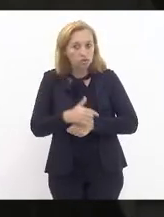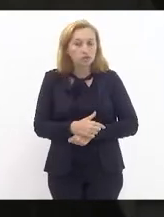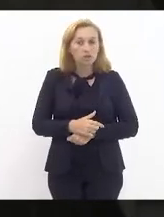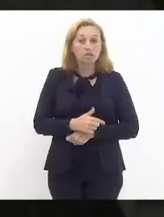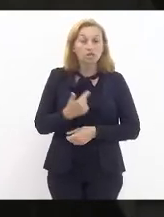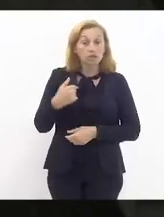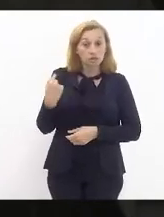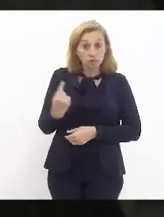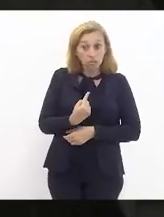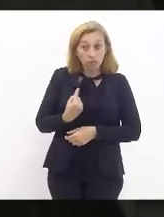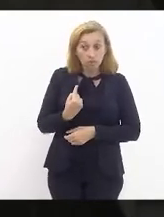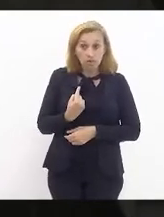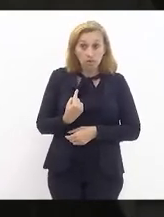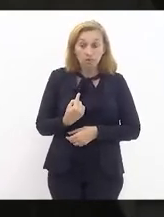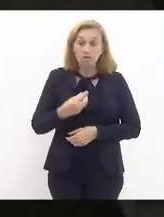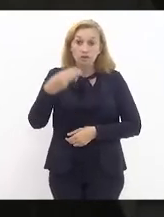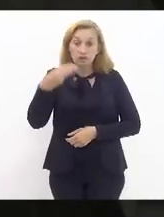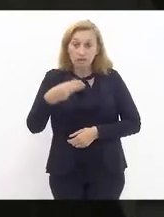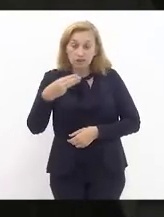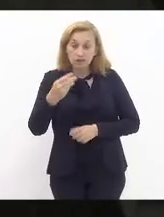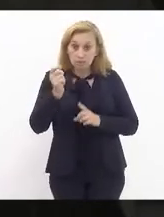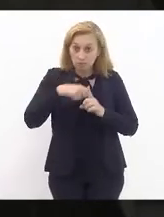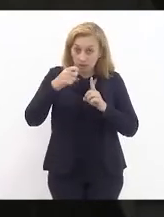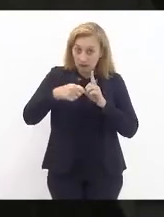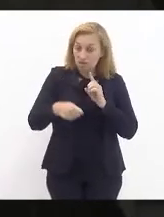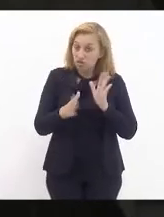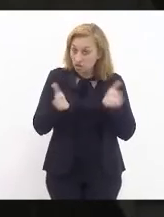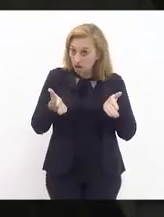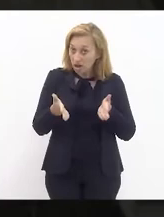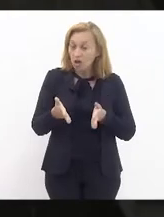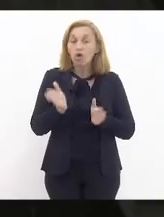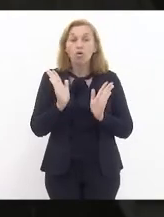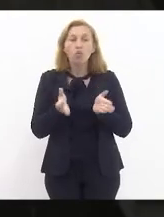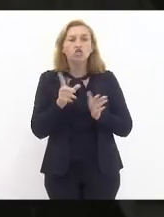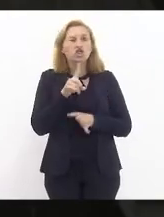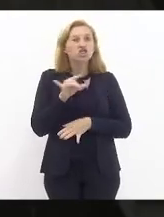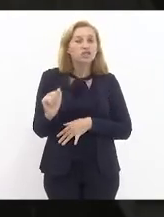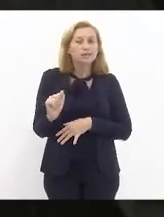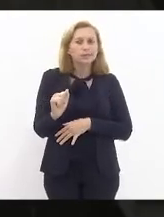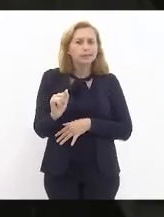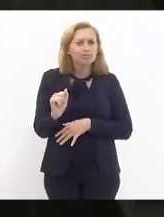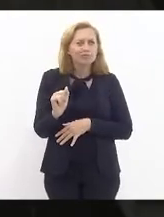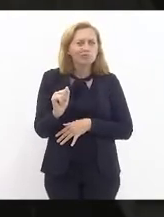estamos completando o terceiro mês, hoje é dia...